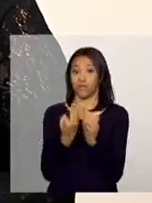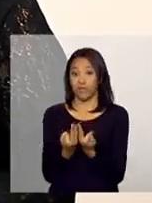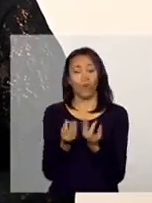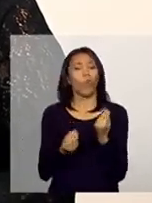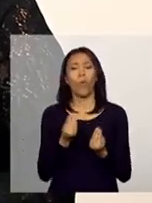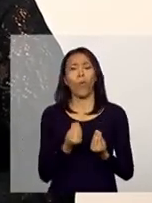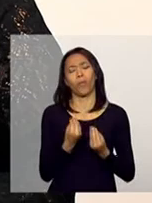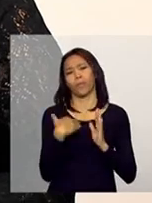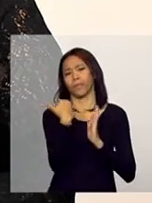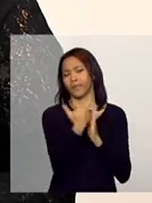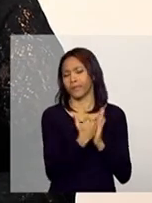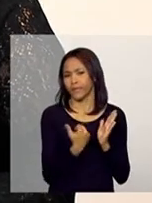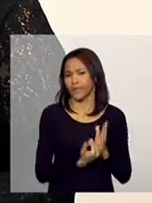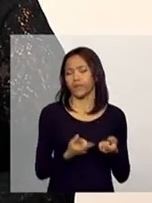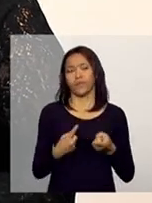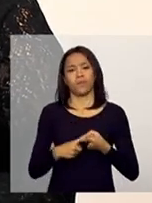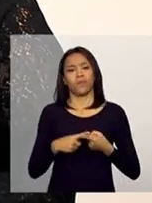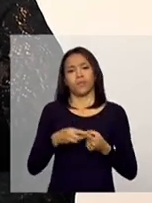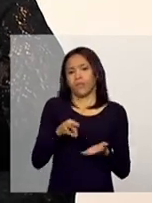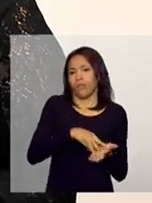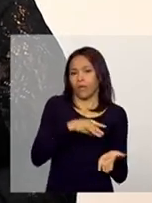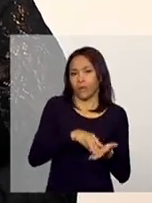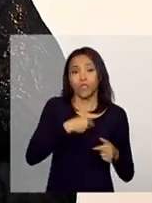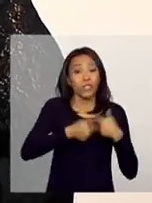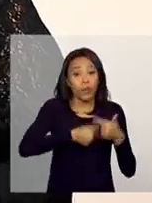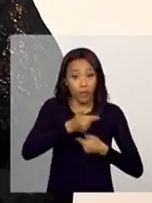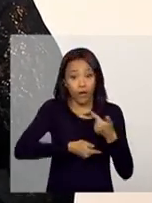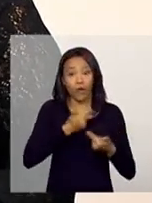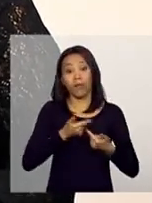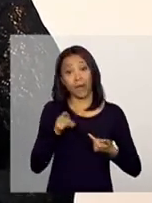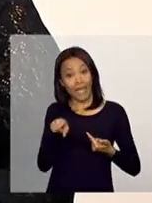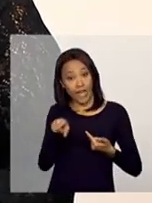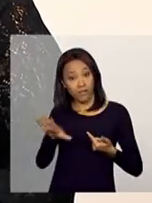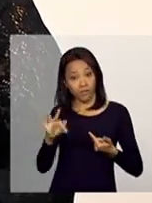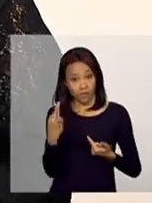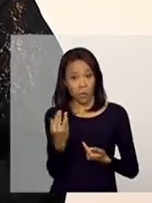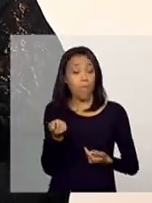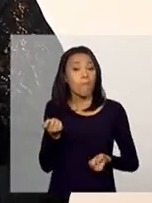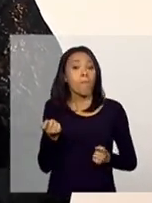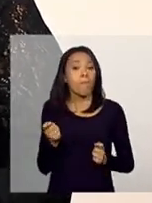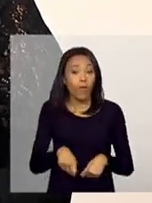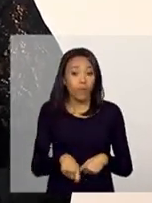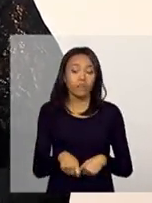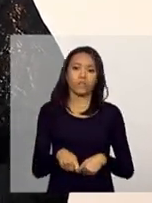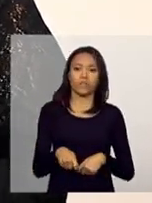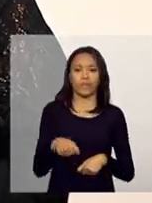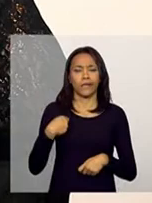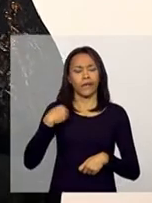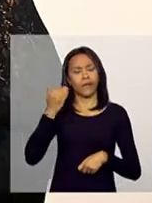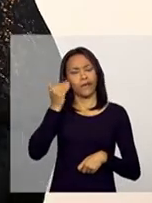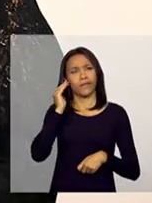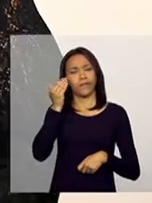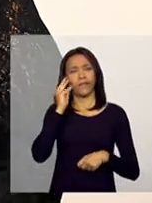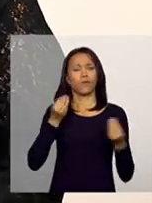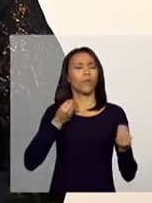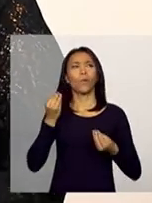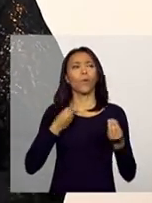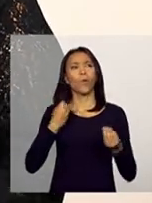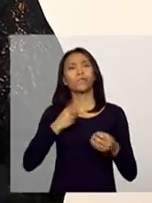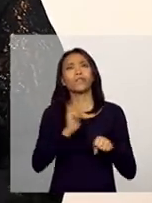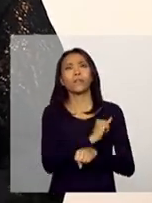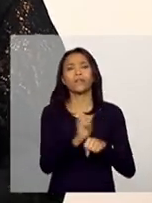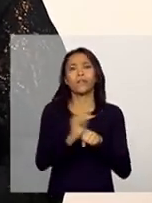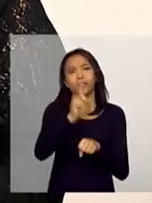ações, de metodologias de trabalho, para que ela possa, além dessa compreensão, ela criar condições para